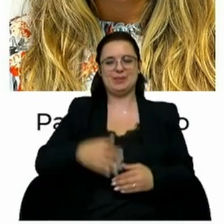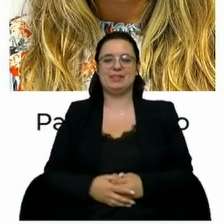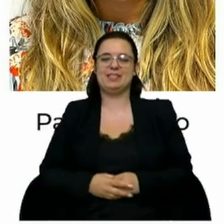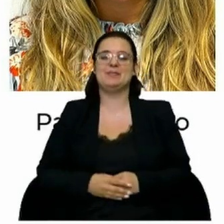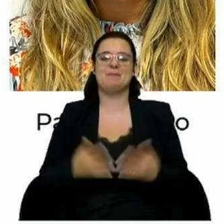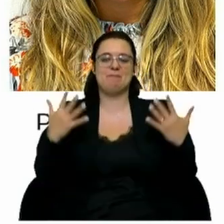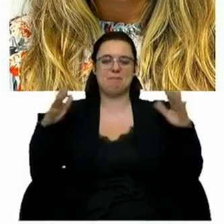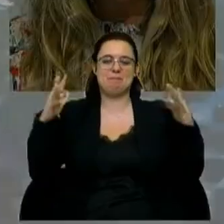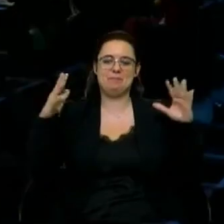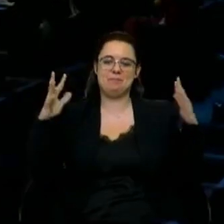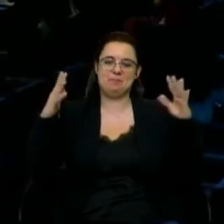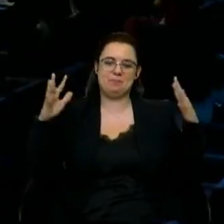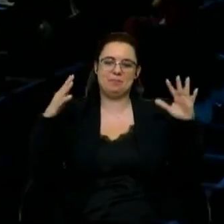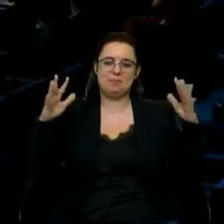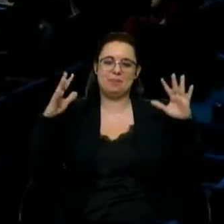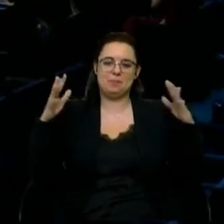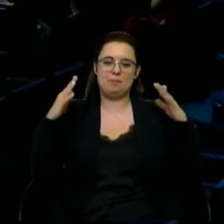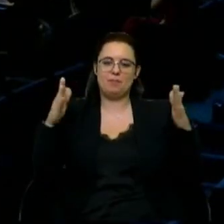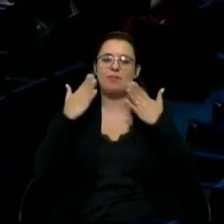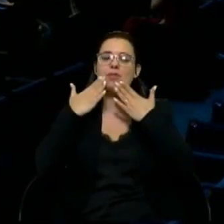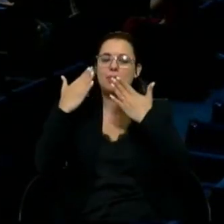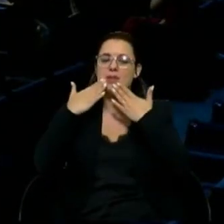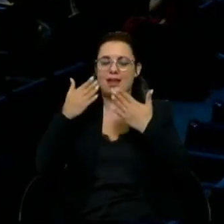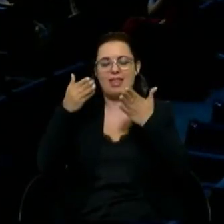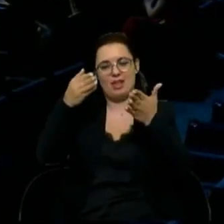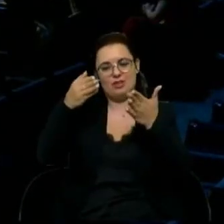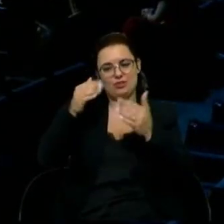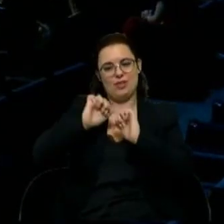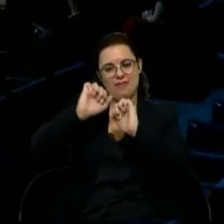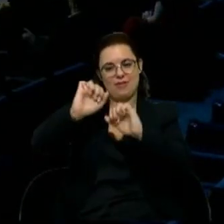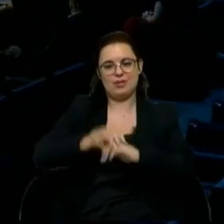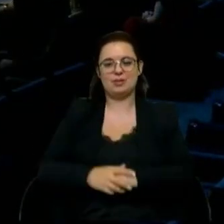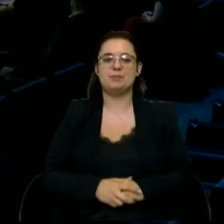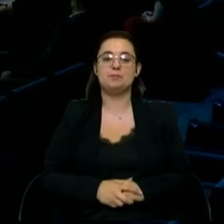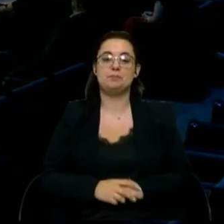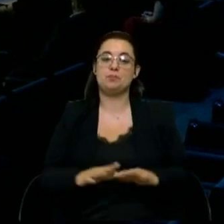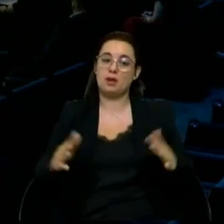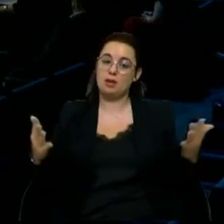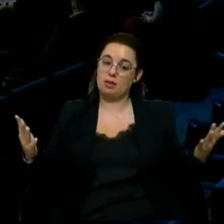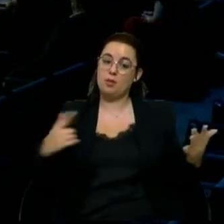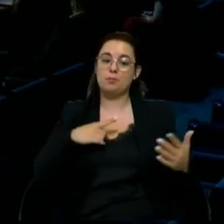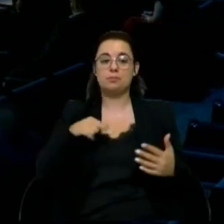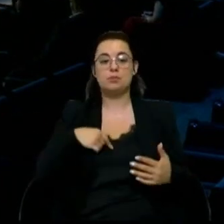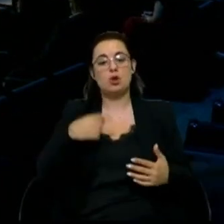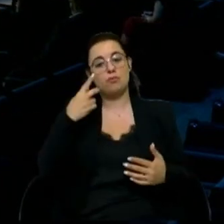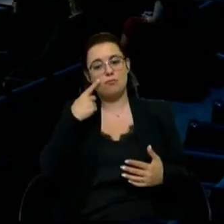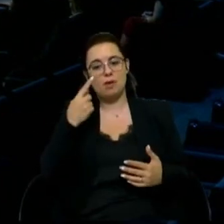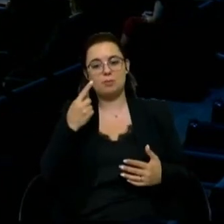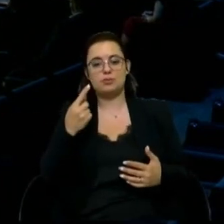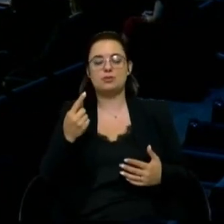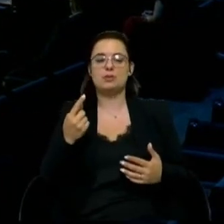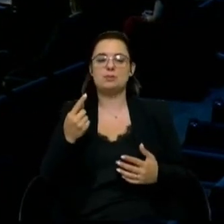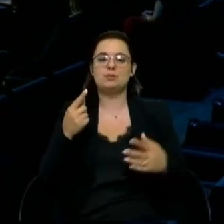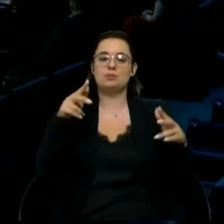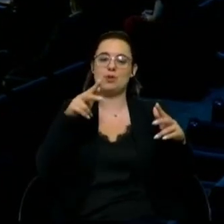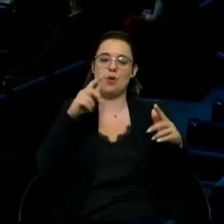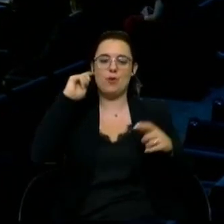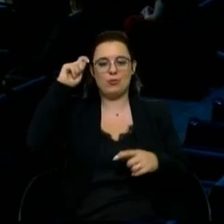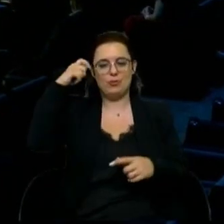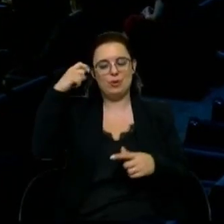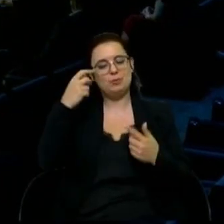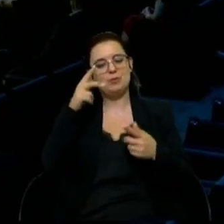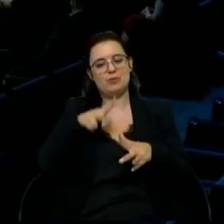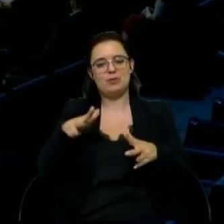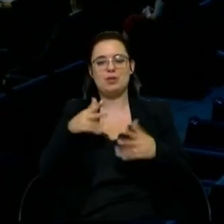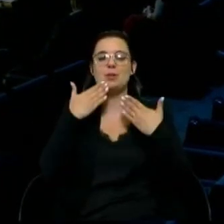obrigado pela vossa ajuda. E pronto, vamos então passar o filme em que eles darão também o seu